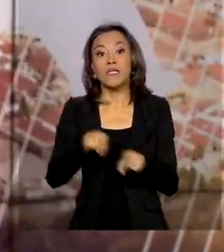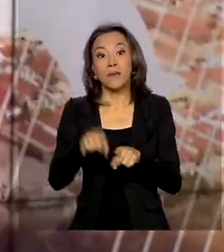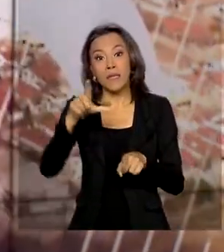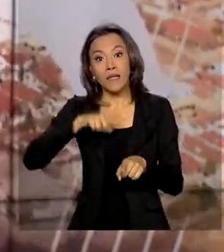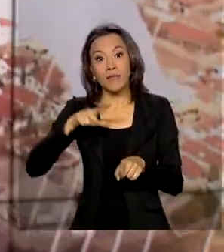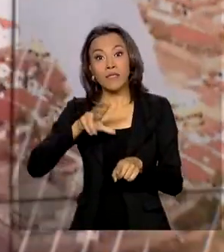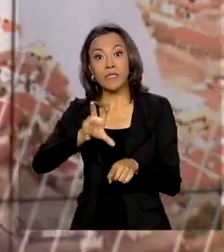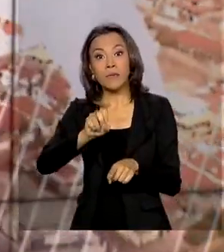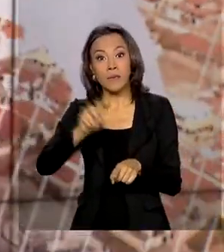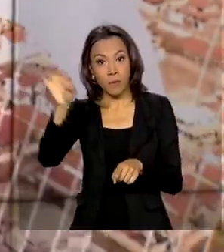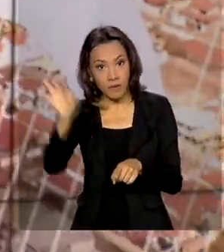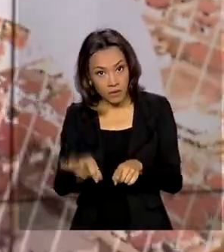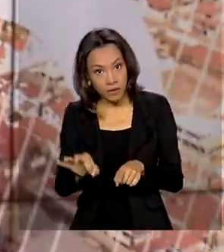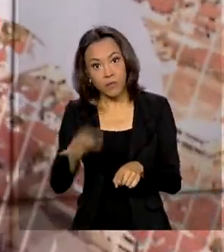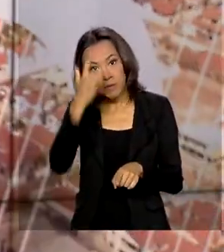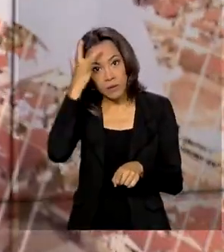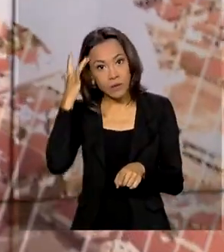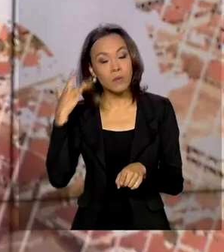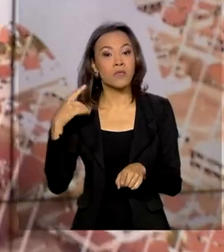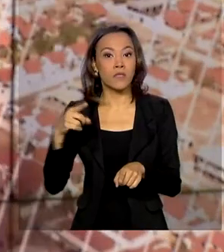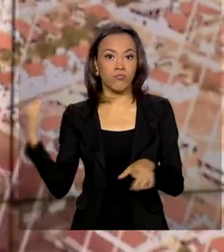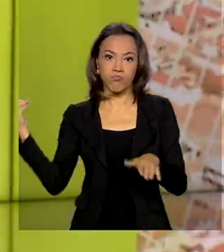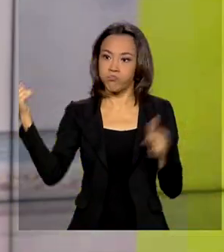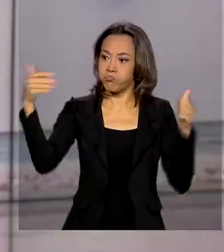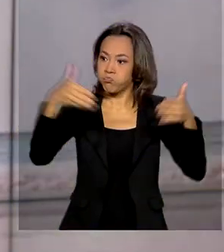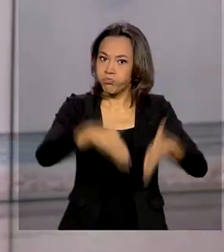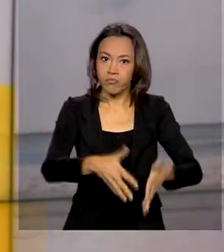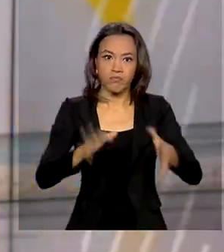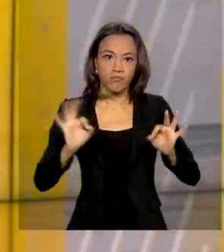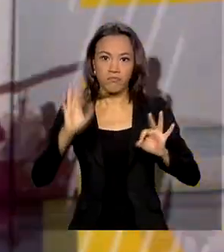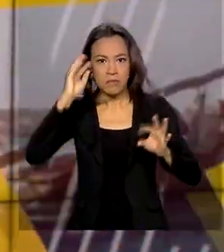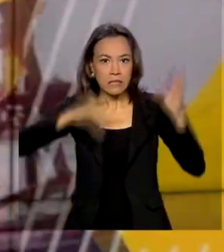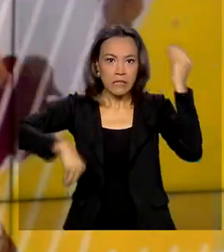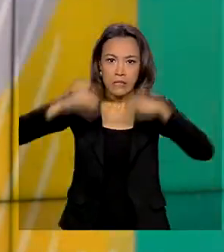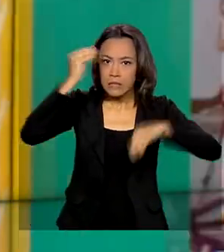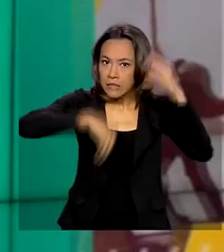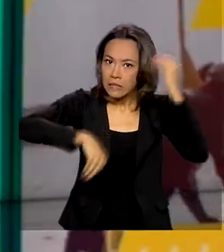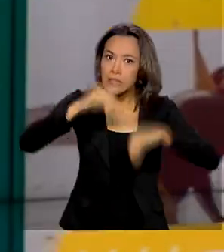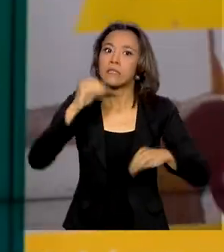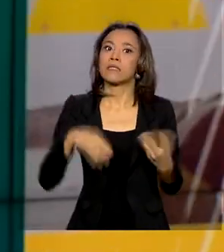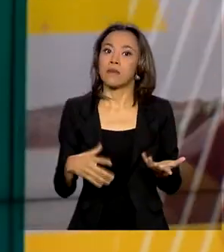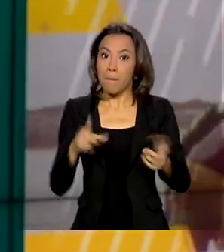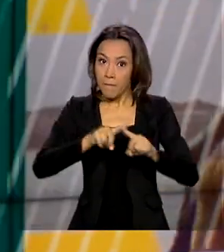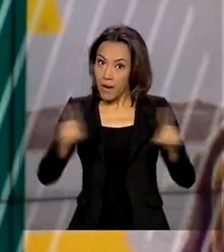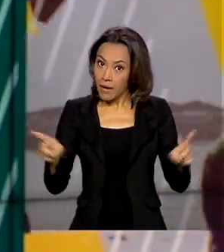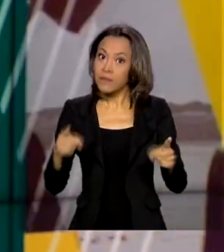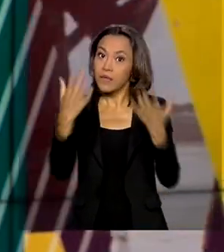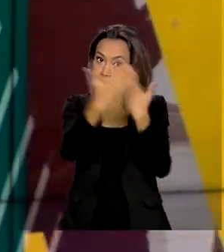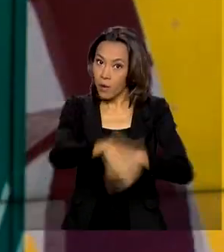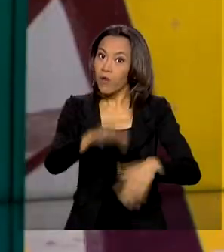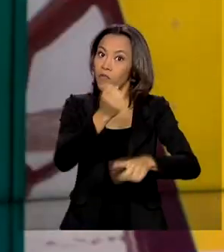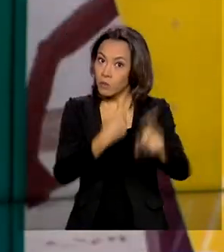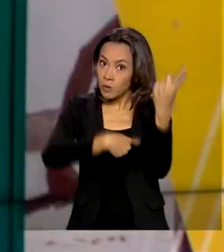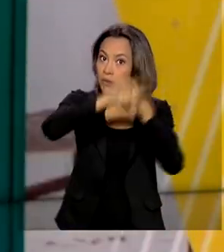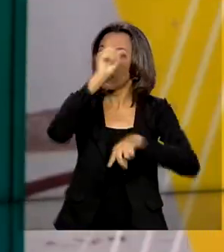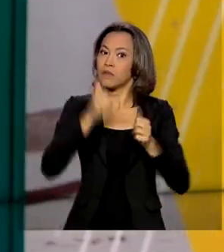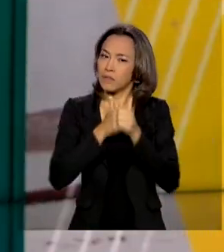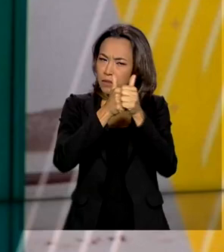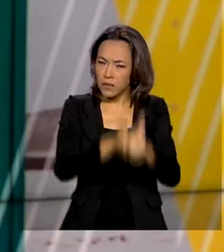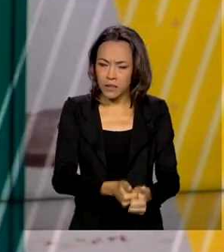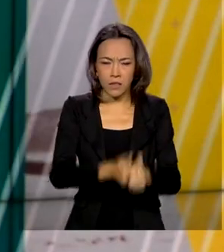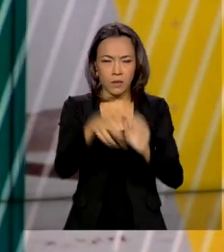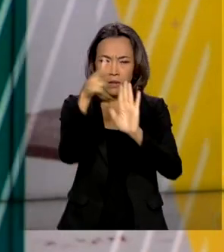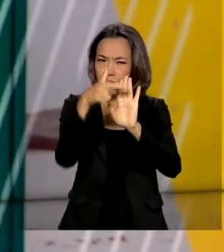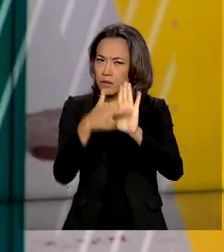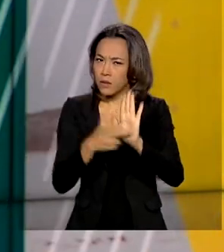50%. Segundo o Inep, apesar de tanta desistência, a aplicação foi um sucesso e ocorreu dentro de todas